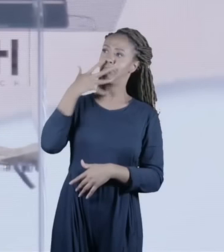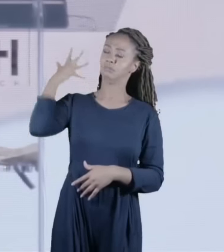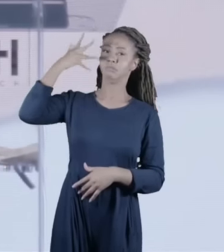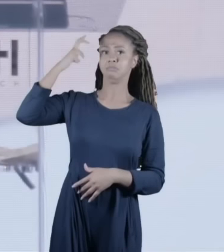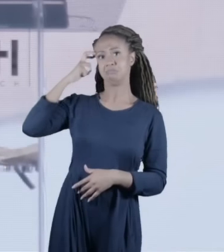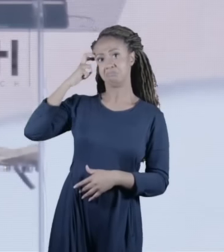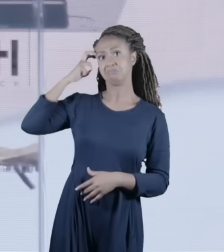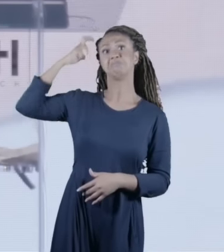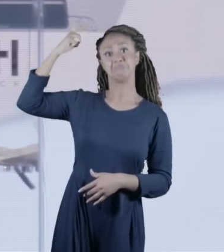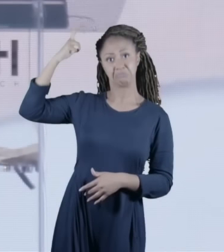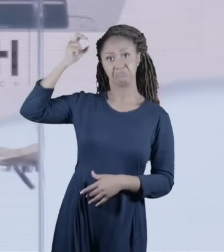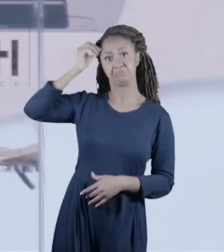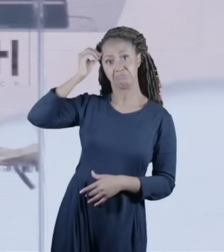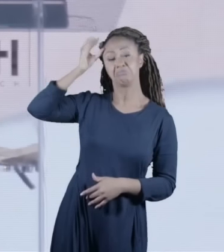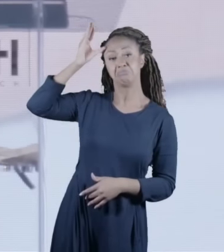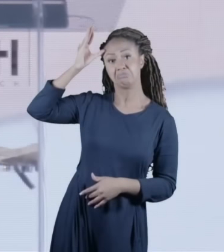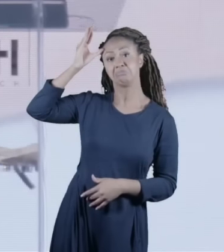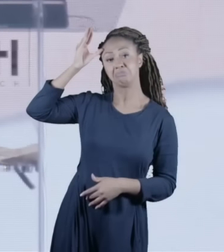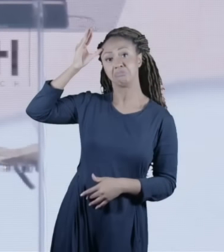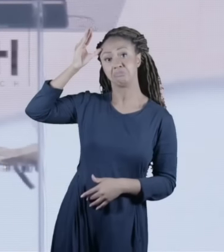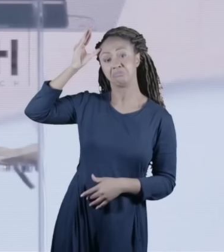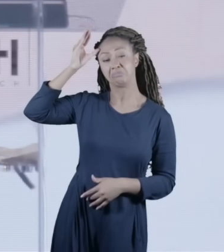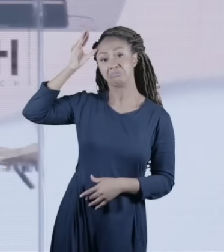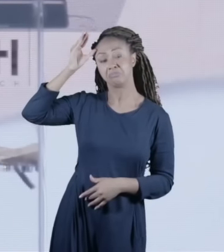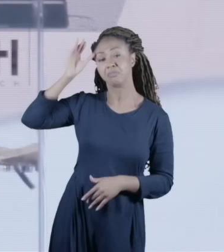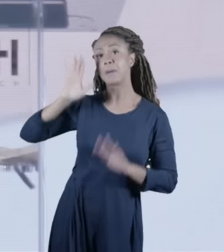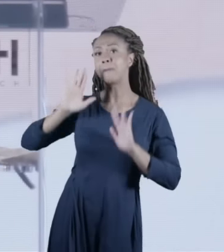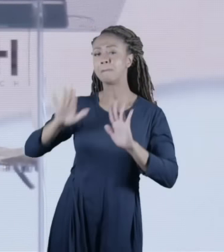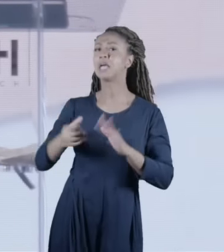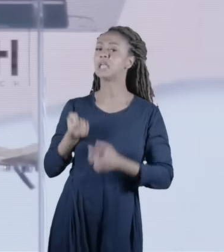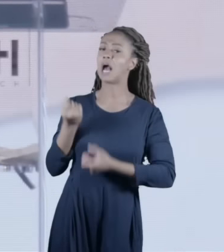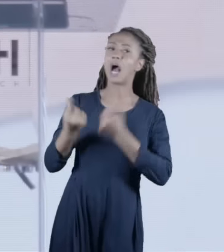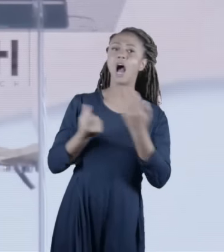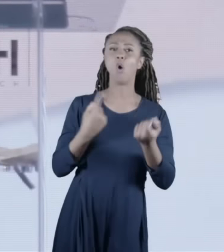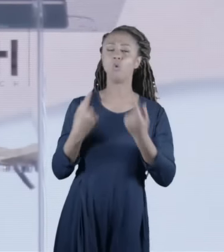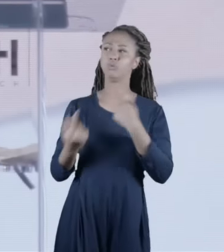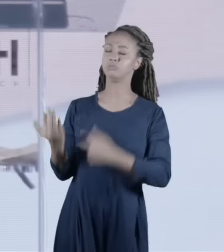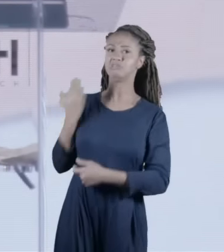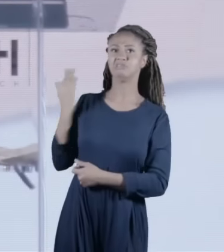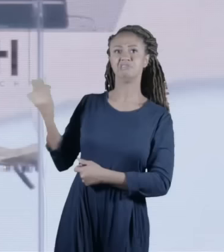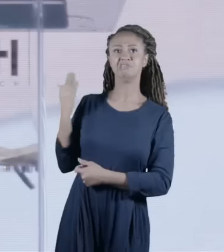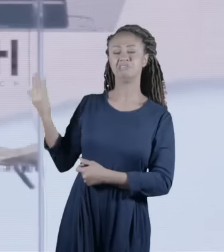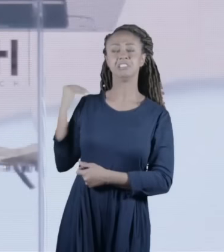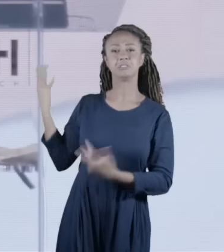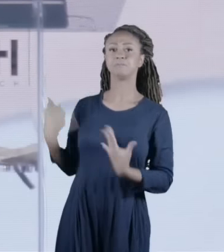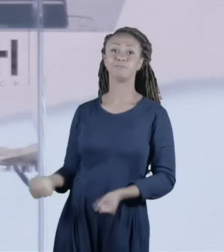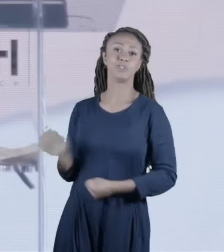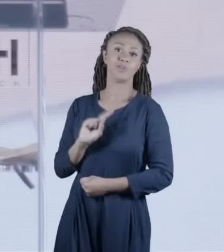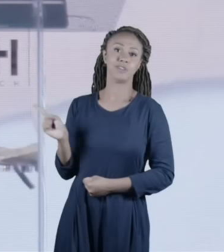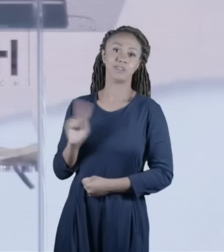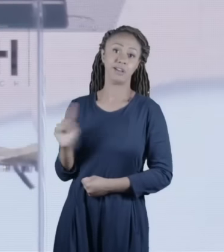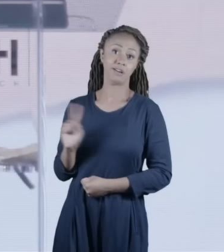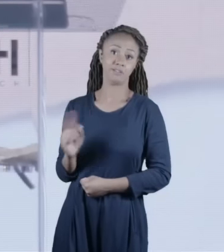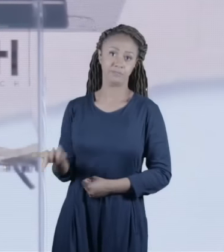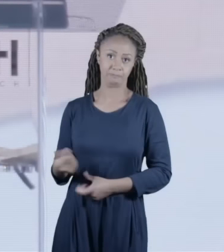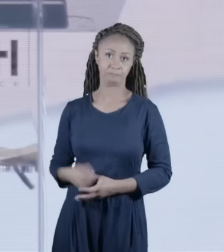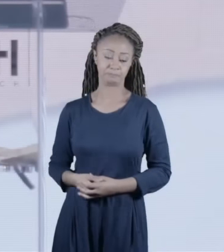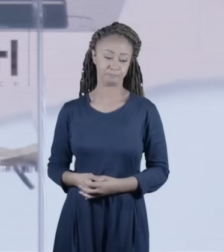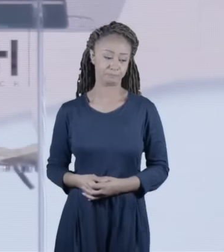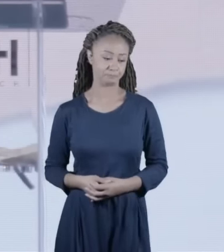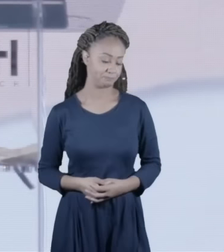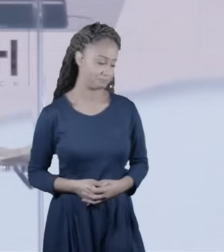sabedoria e com o conhecimento dele mas tinha também vezes que as pessoas não aceitavam o ele falava